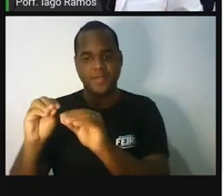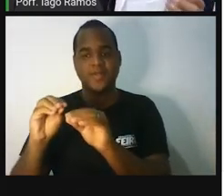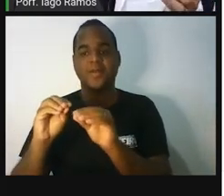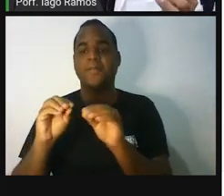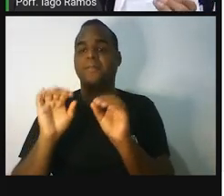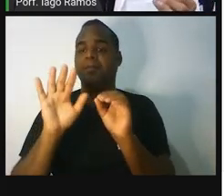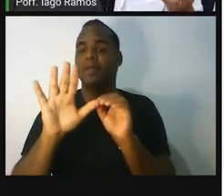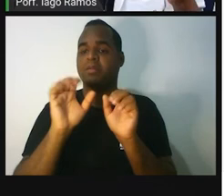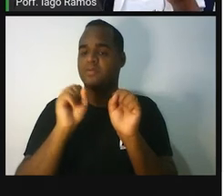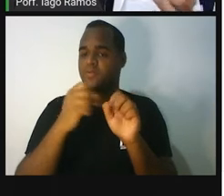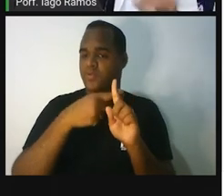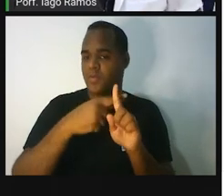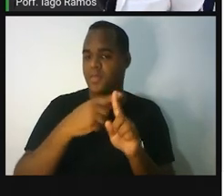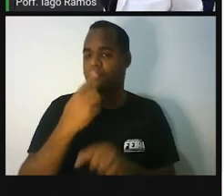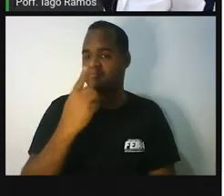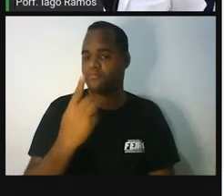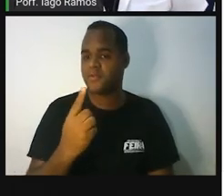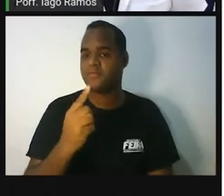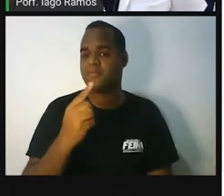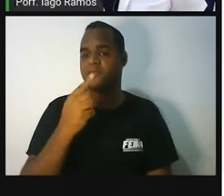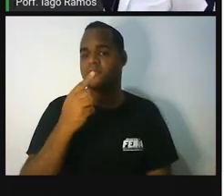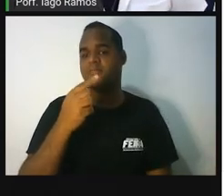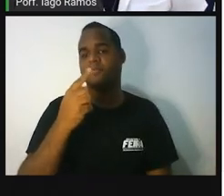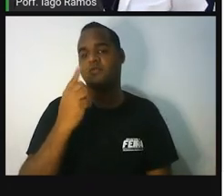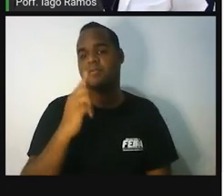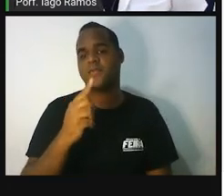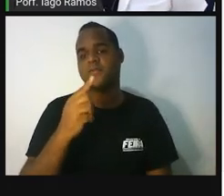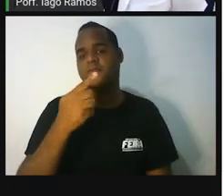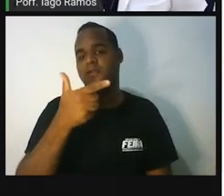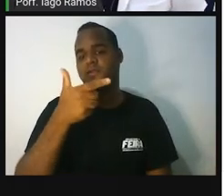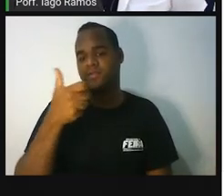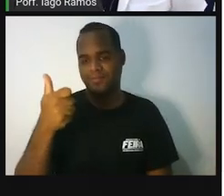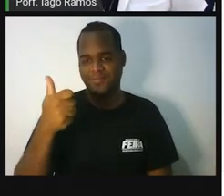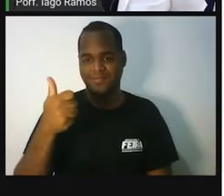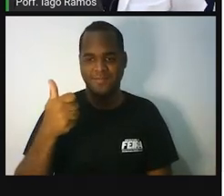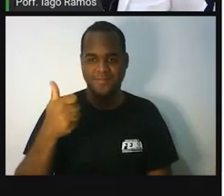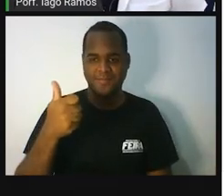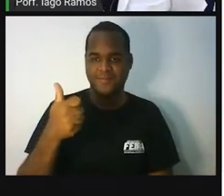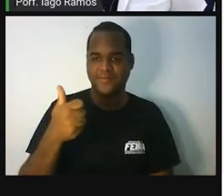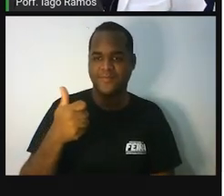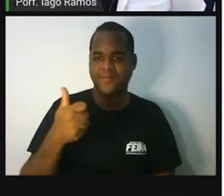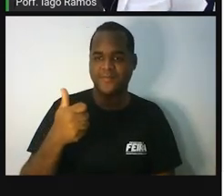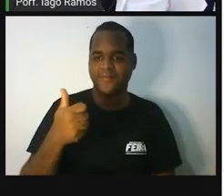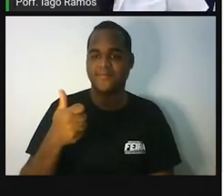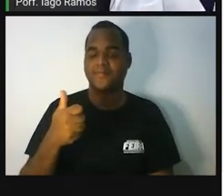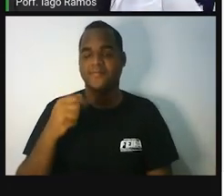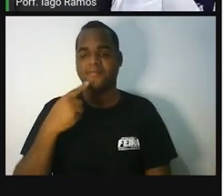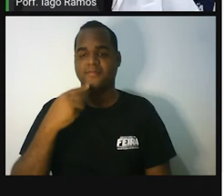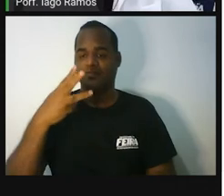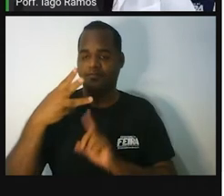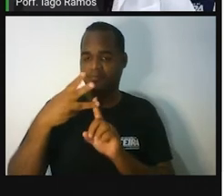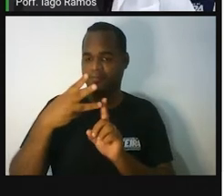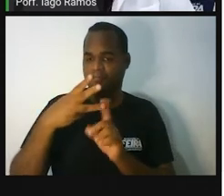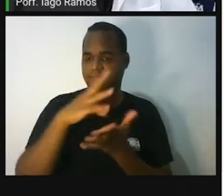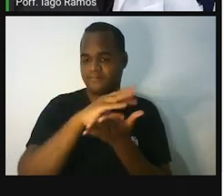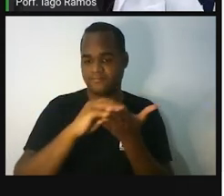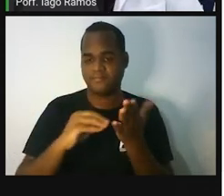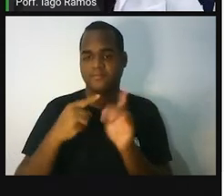só que soma 1.021. Olha só. O que está no passo 3.